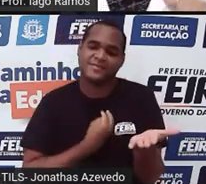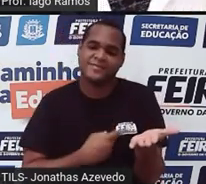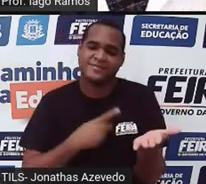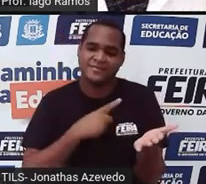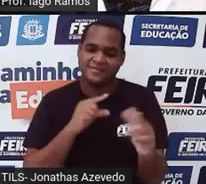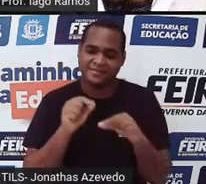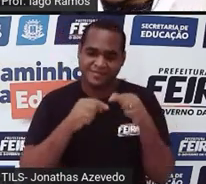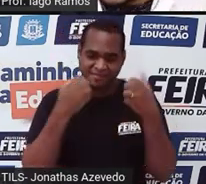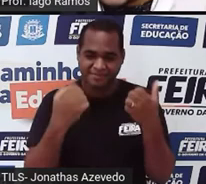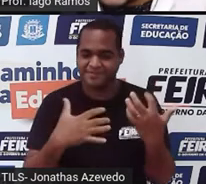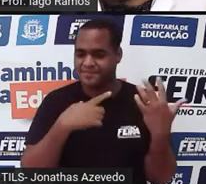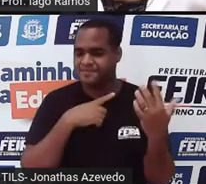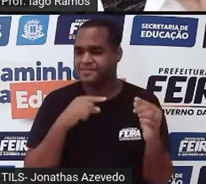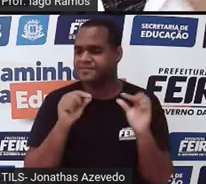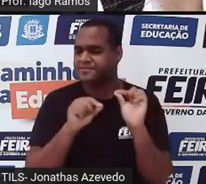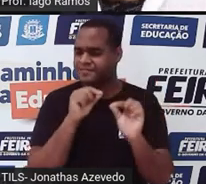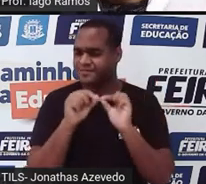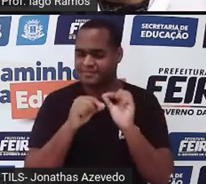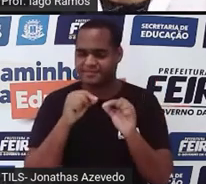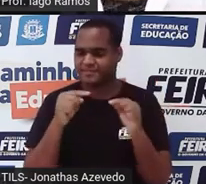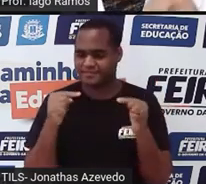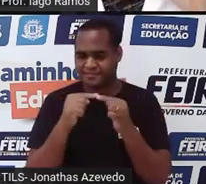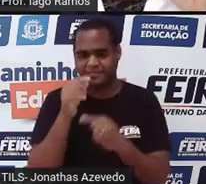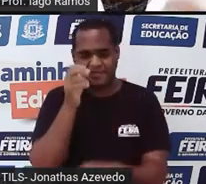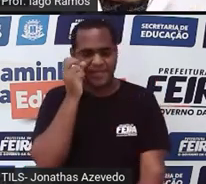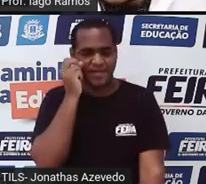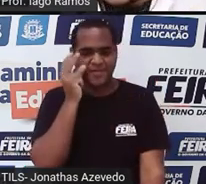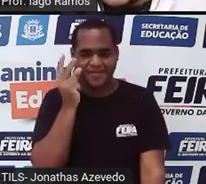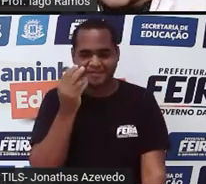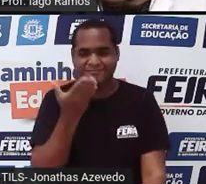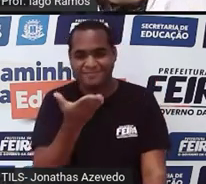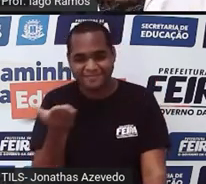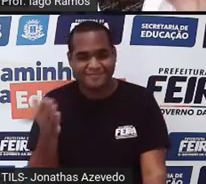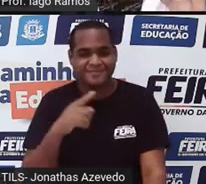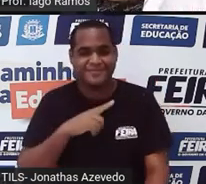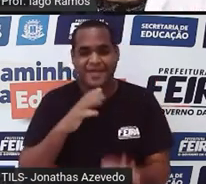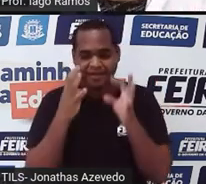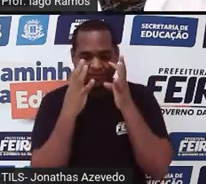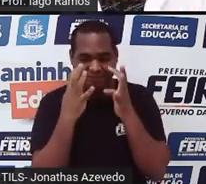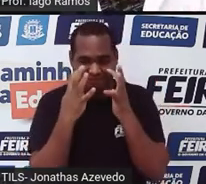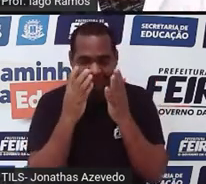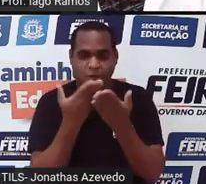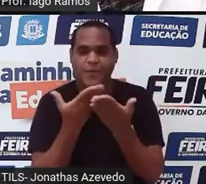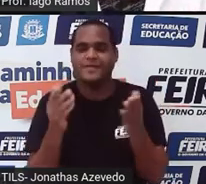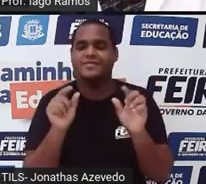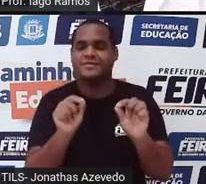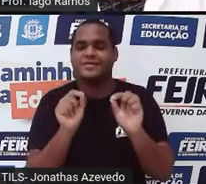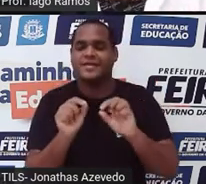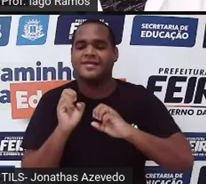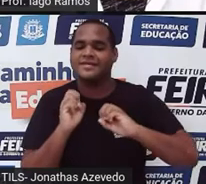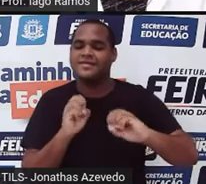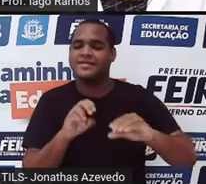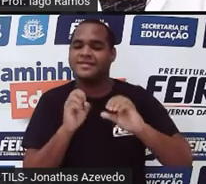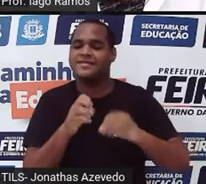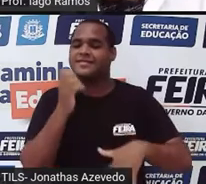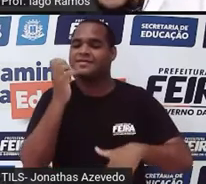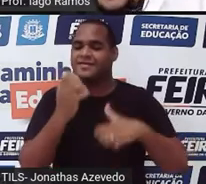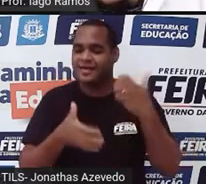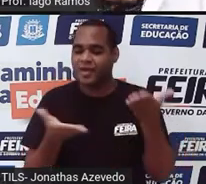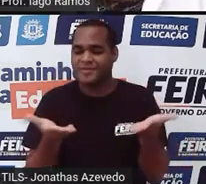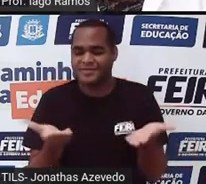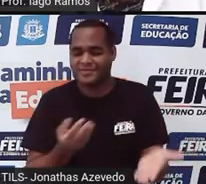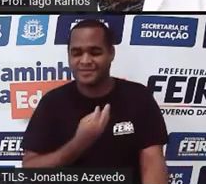tenha conseguido já despertar a tua atenção para a nossa aula aqui e agora.